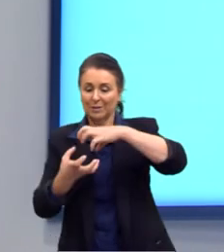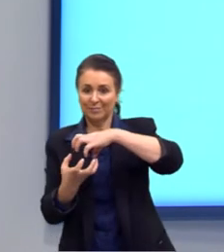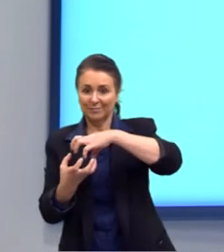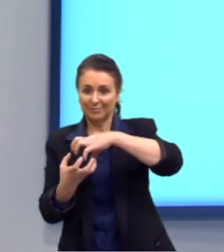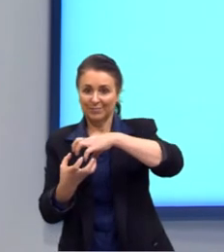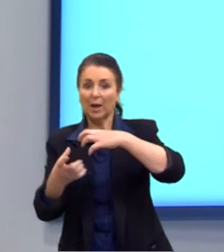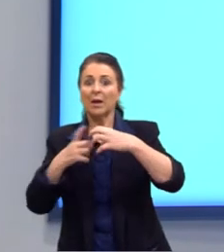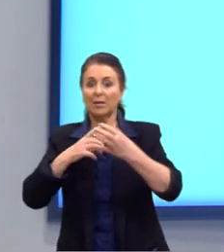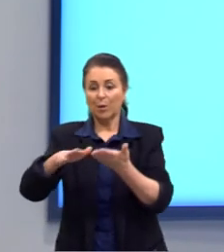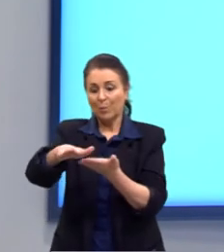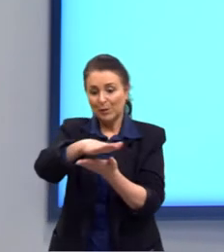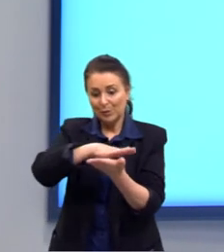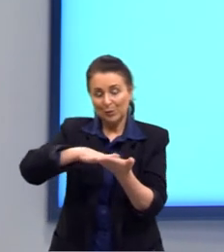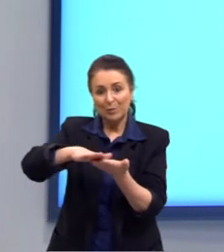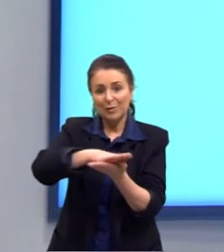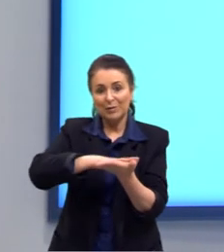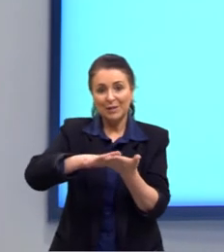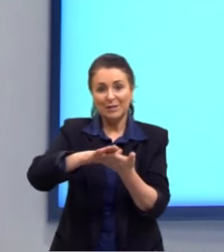arredondada.